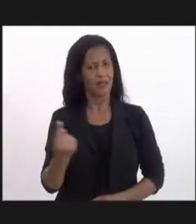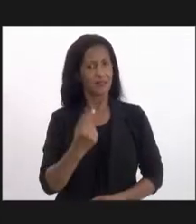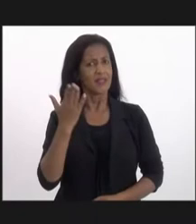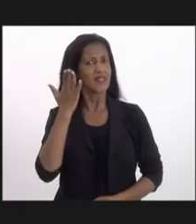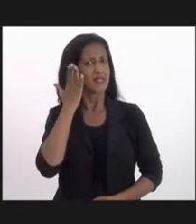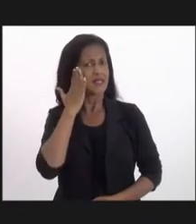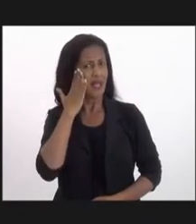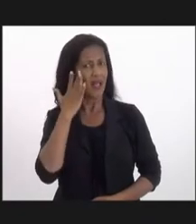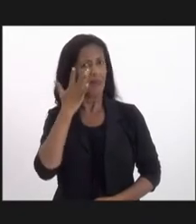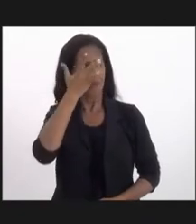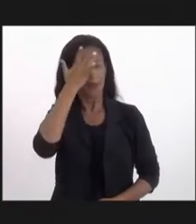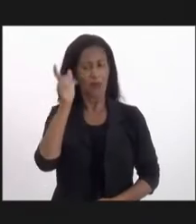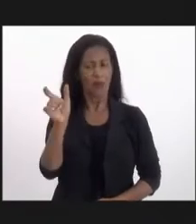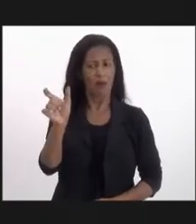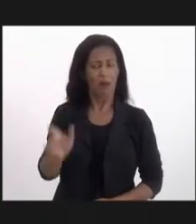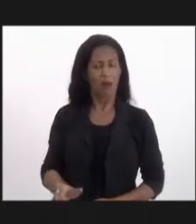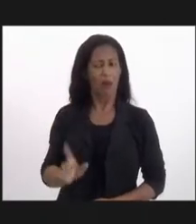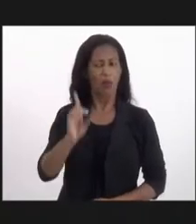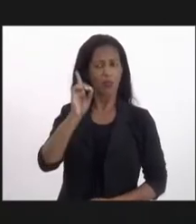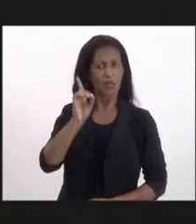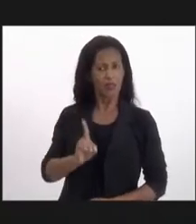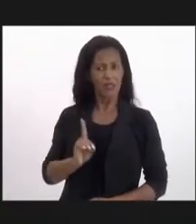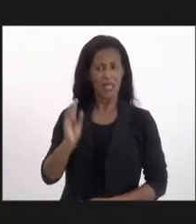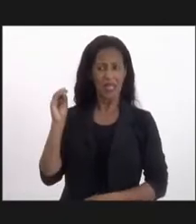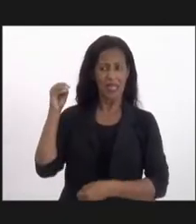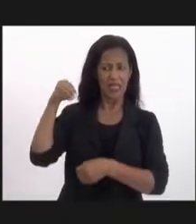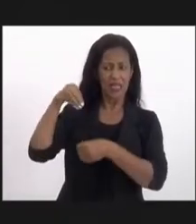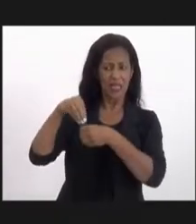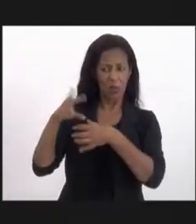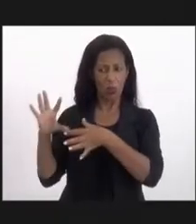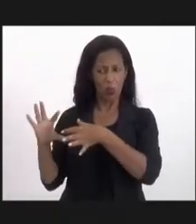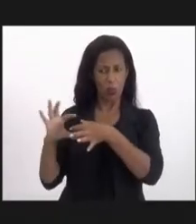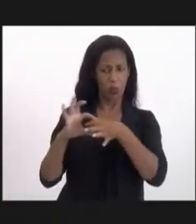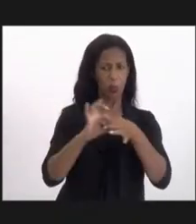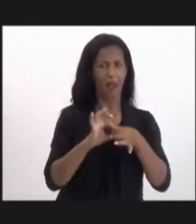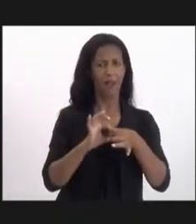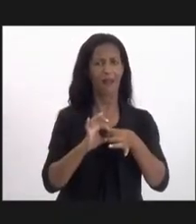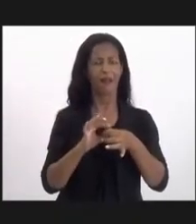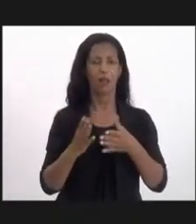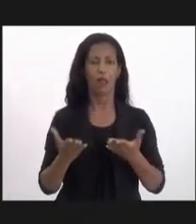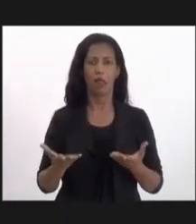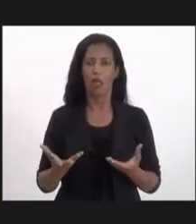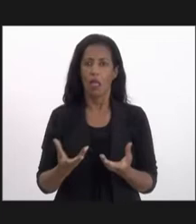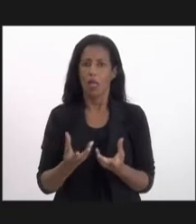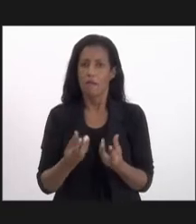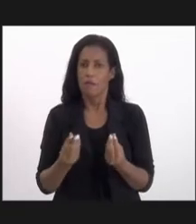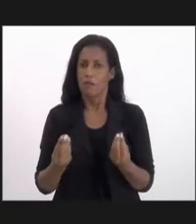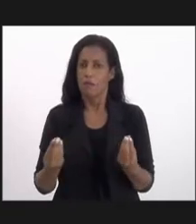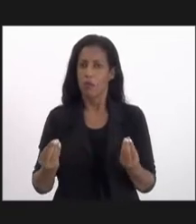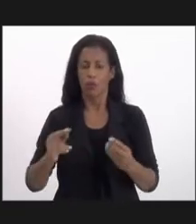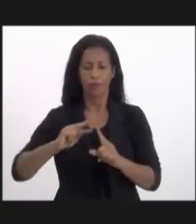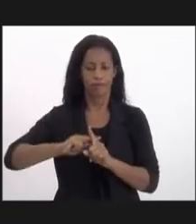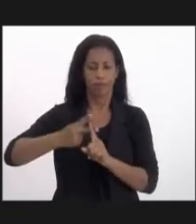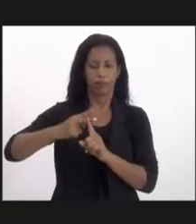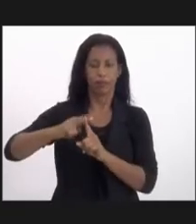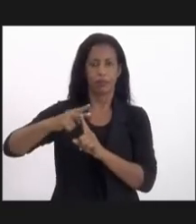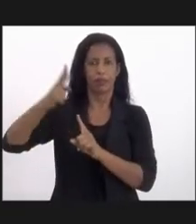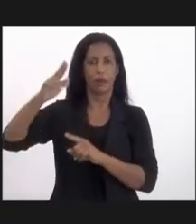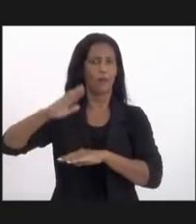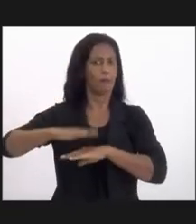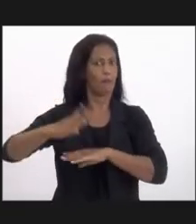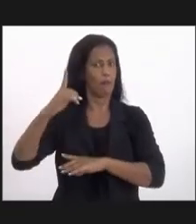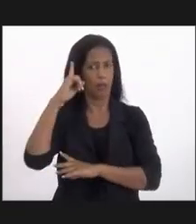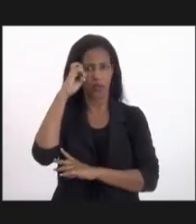para a pessoa com deficiência, dentro desse contexto, ainda é muito, né? Mil vezes mais difícil.